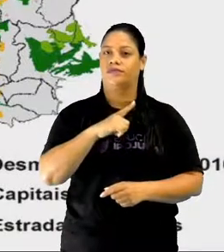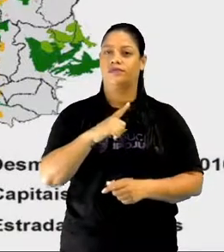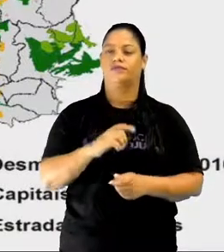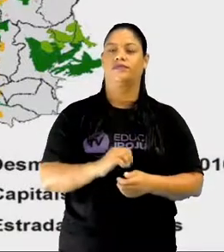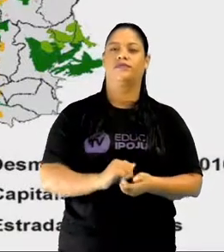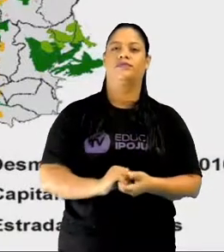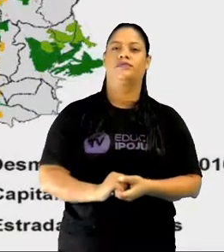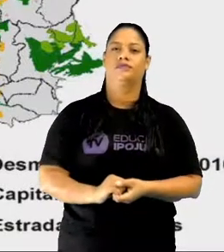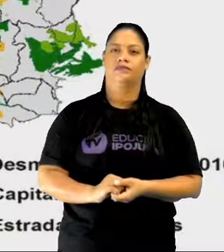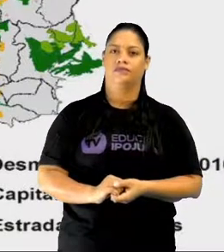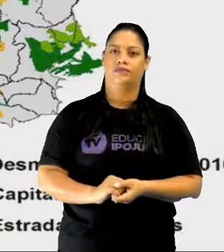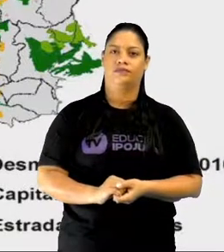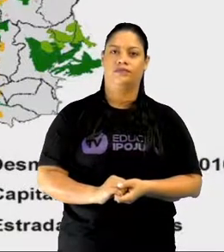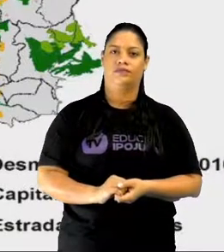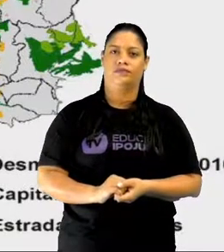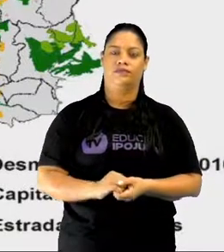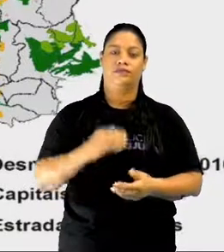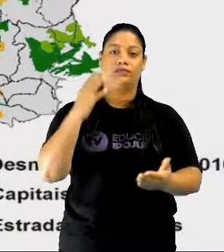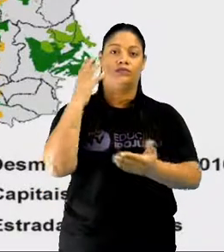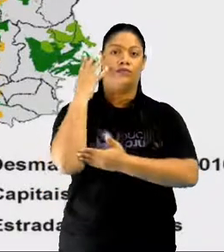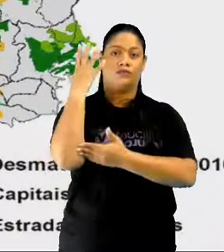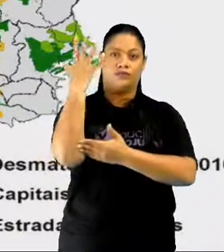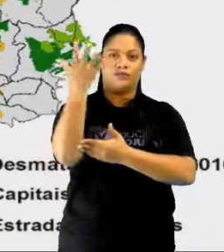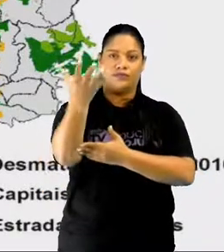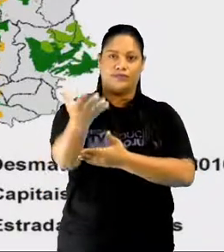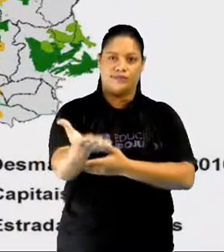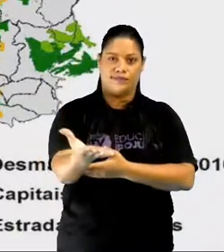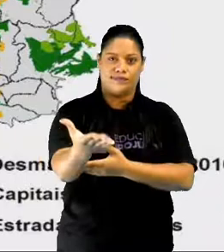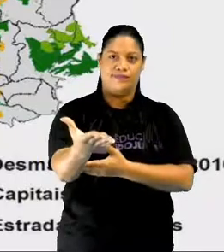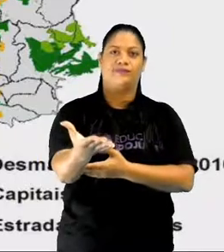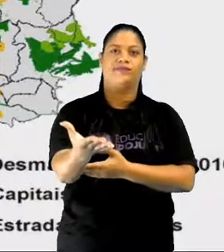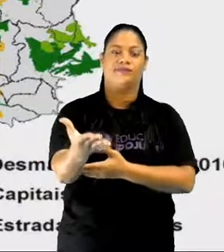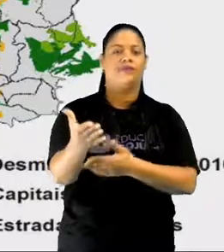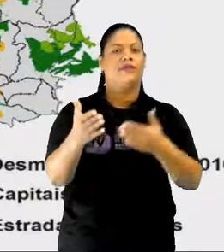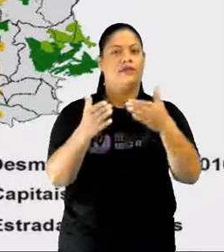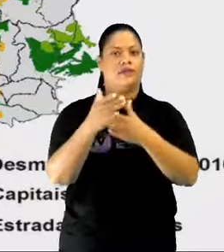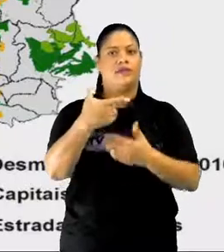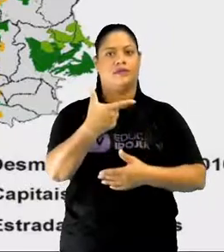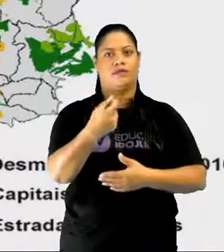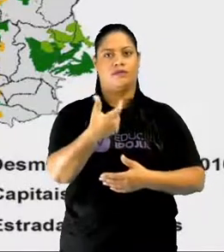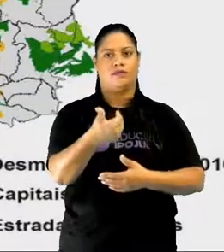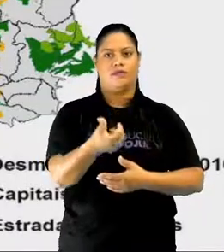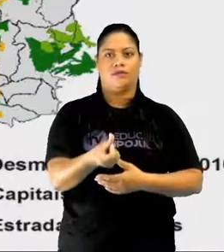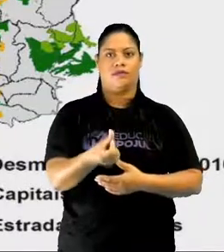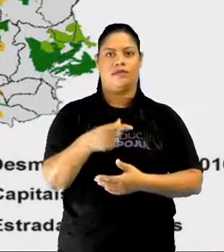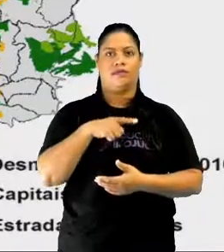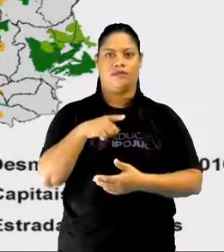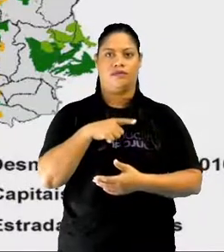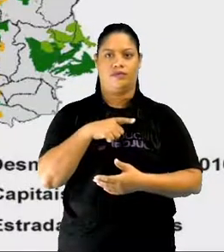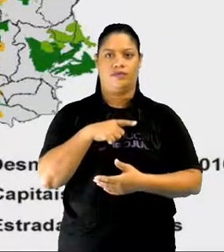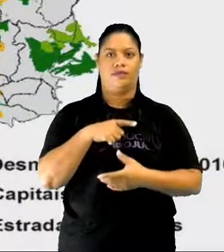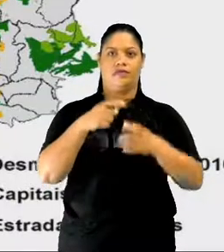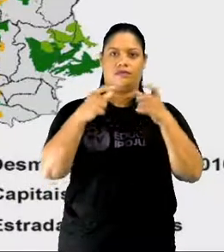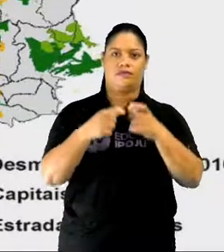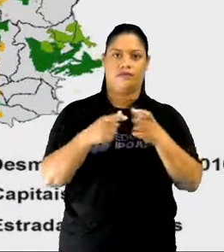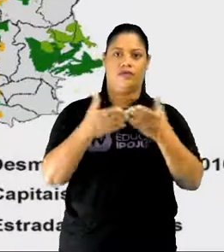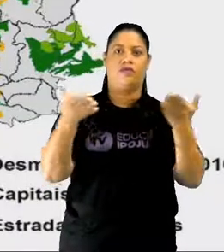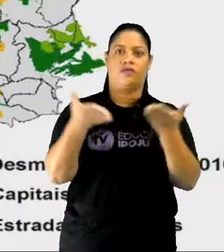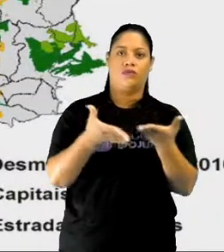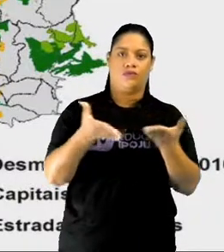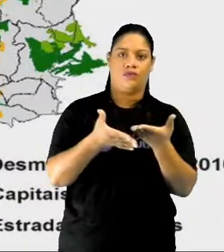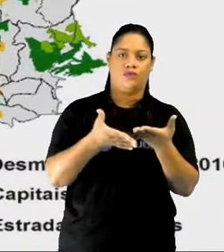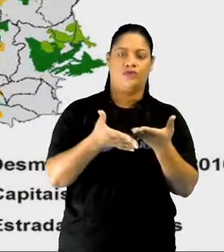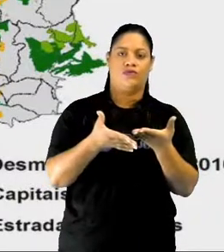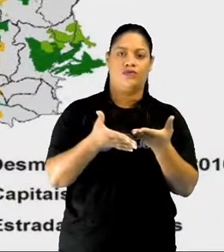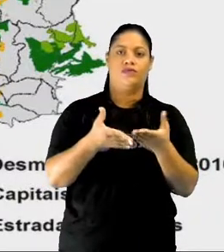desmatamento. Até 2016, a gente tinha essa área desmatada. Hoje, a